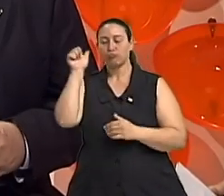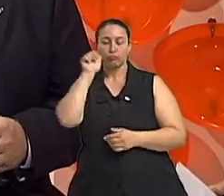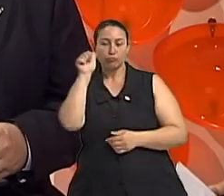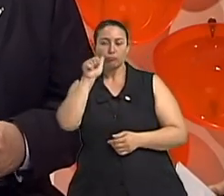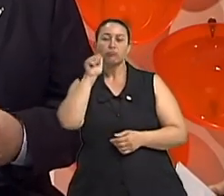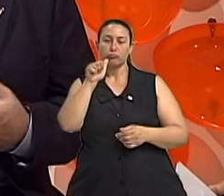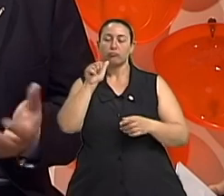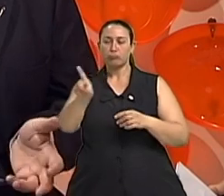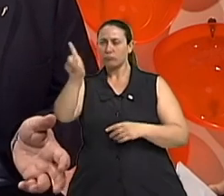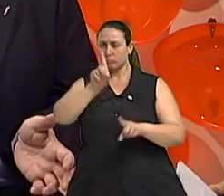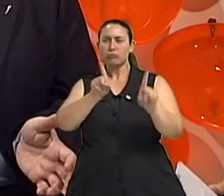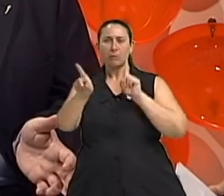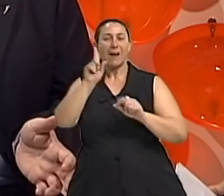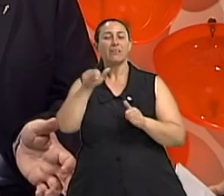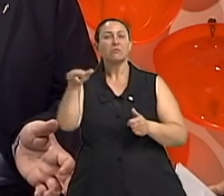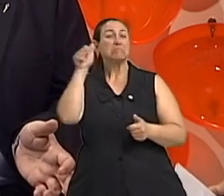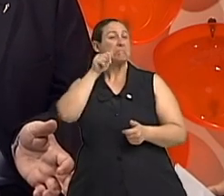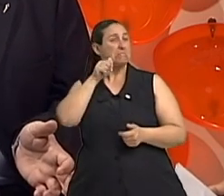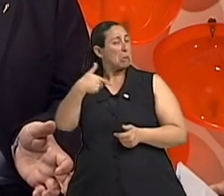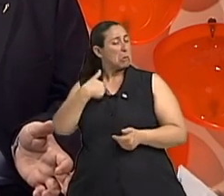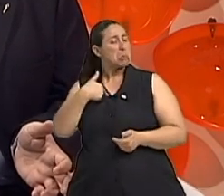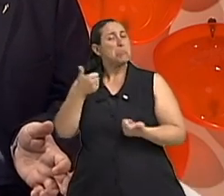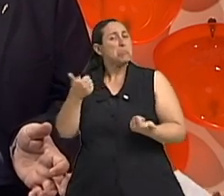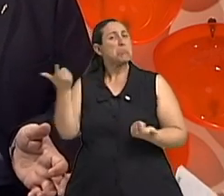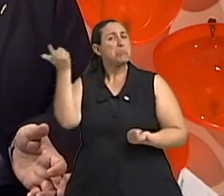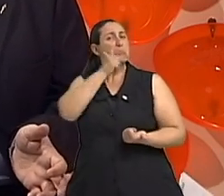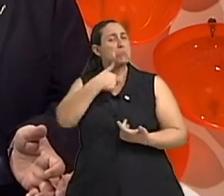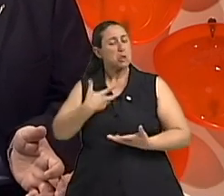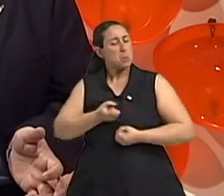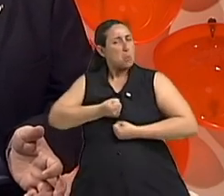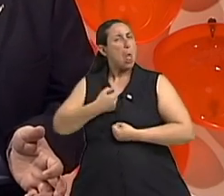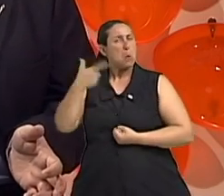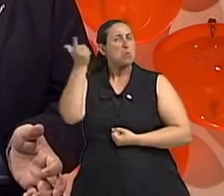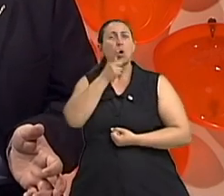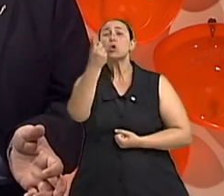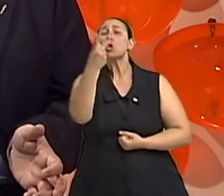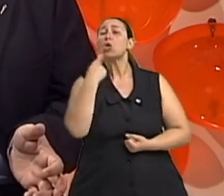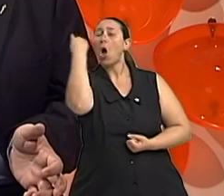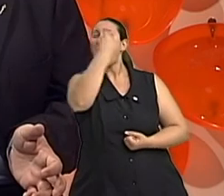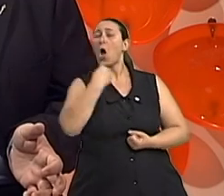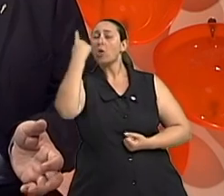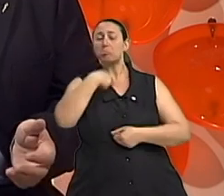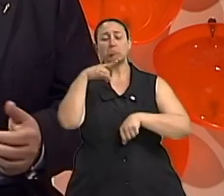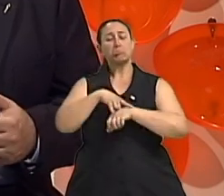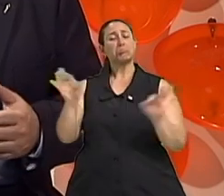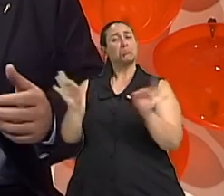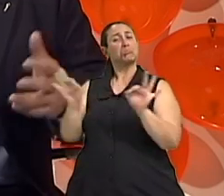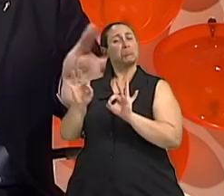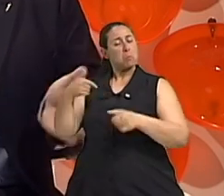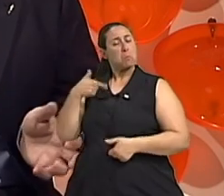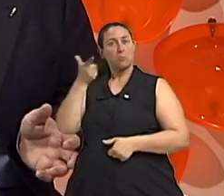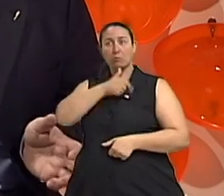é motivo para se vangloriar. A mulher diz, eu consigo passar 12 horas sem urinar. Eu